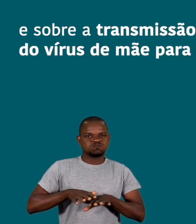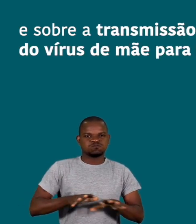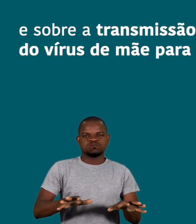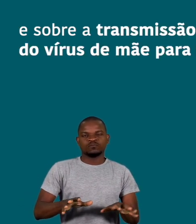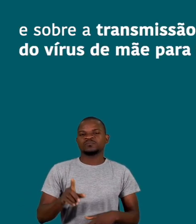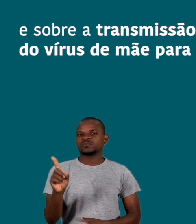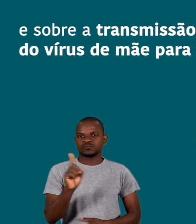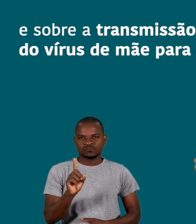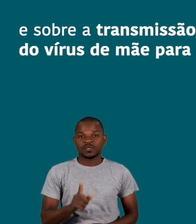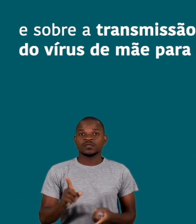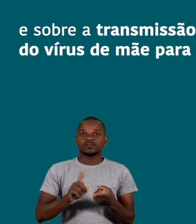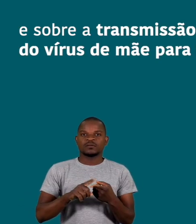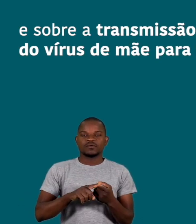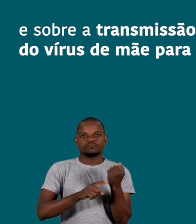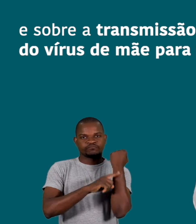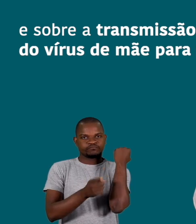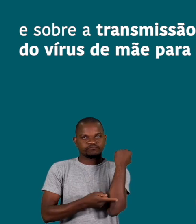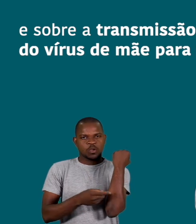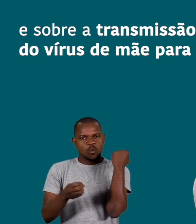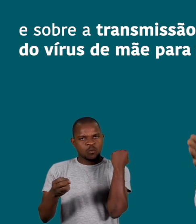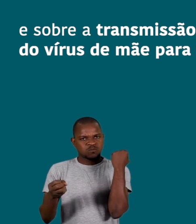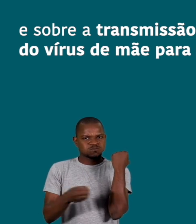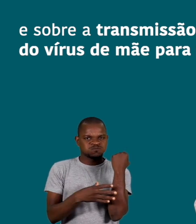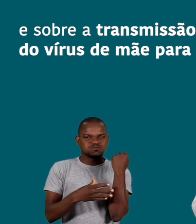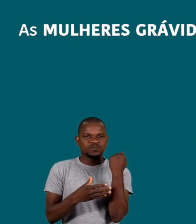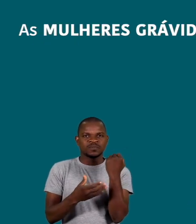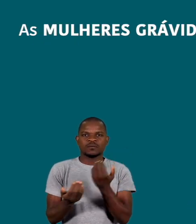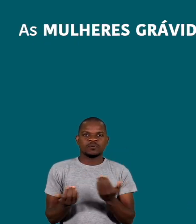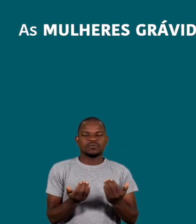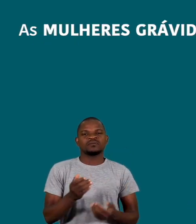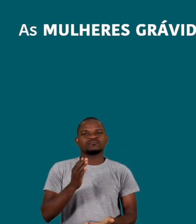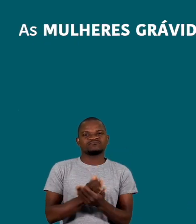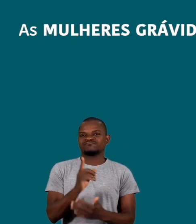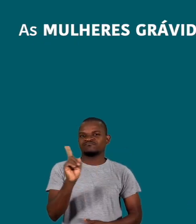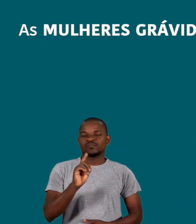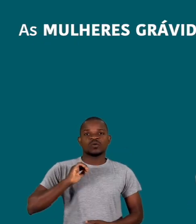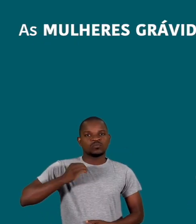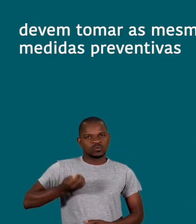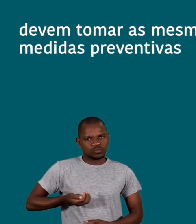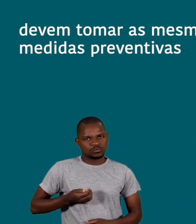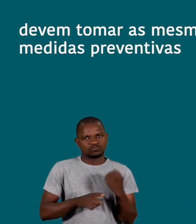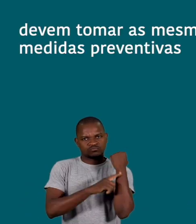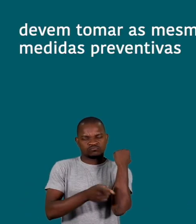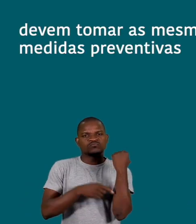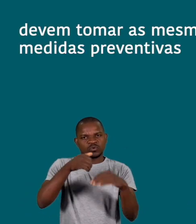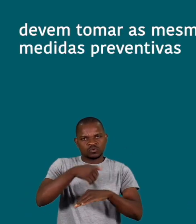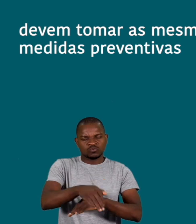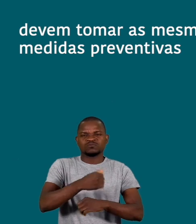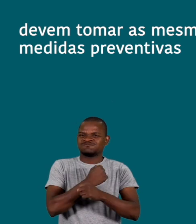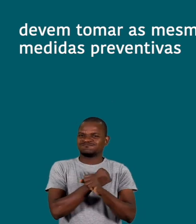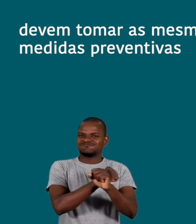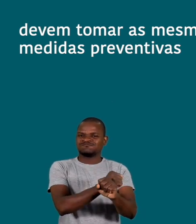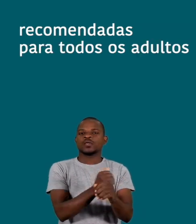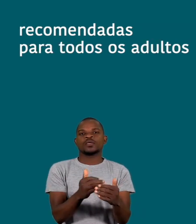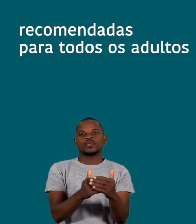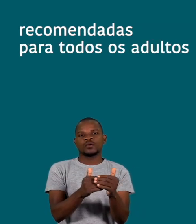e sobre a transmissão do vírus de mãe para filho. As mulheres grávidas devem tomar as mesmas medidas